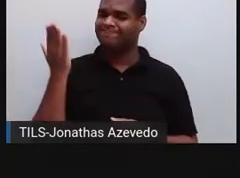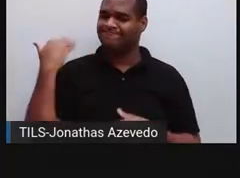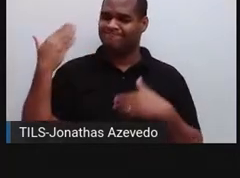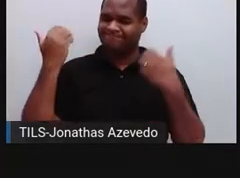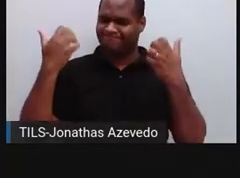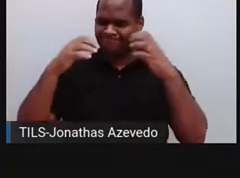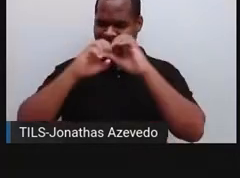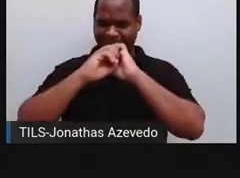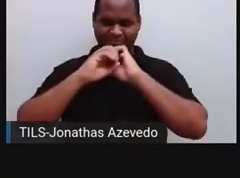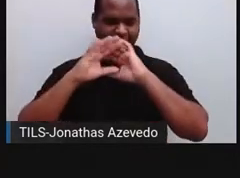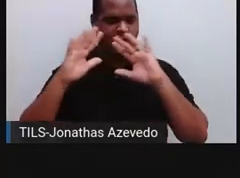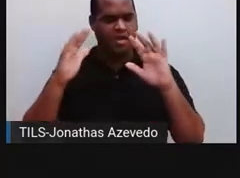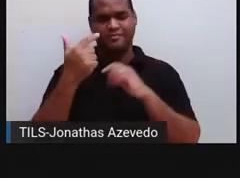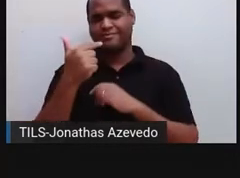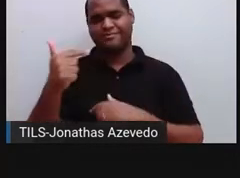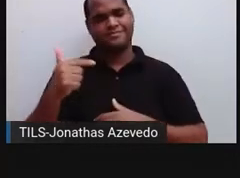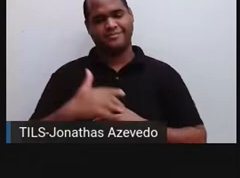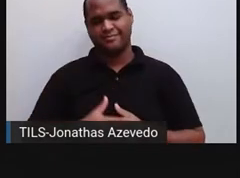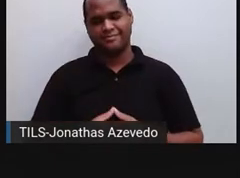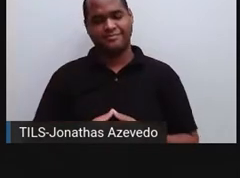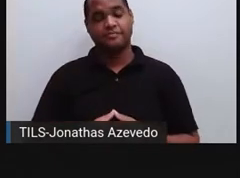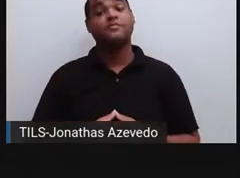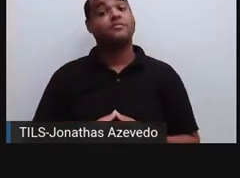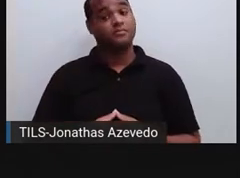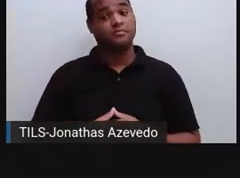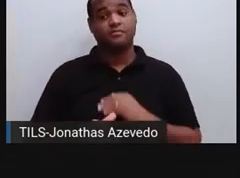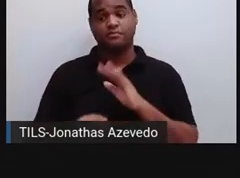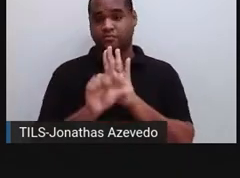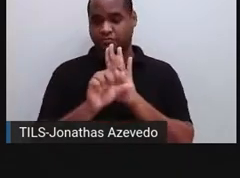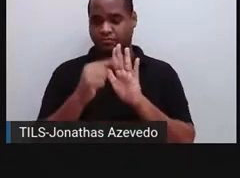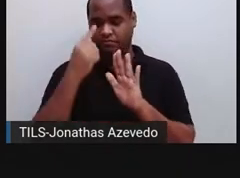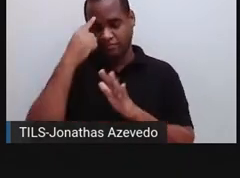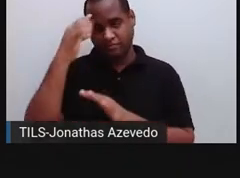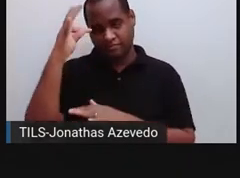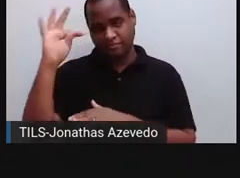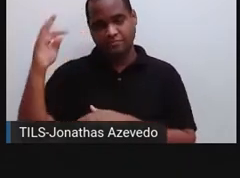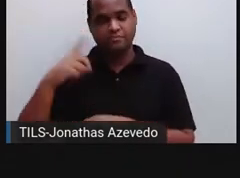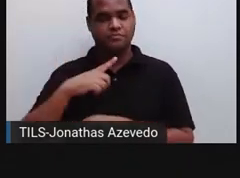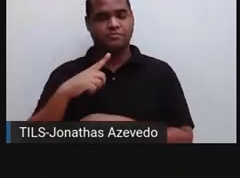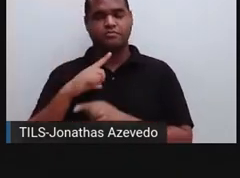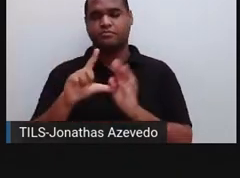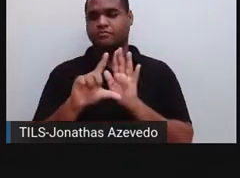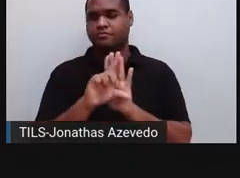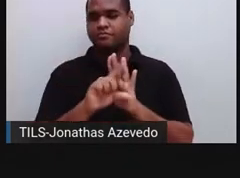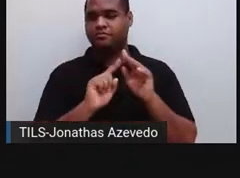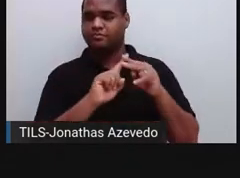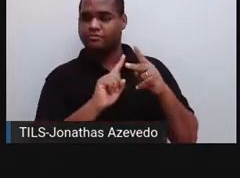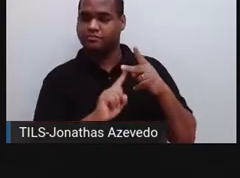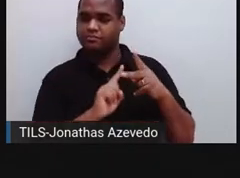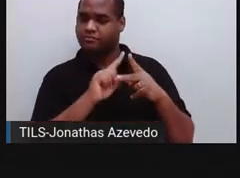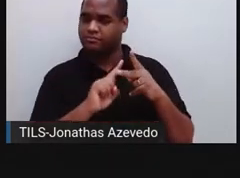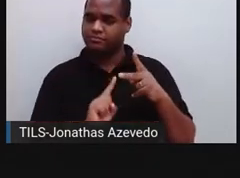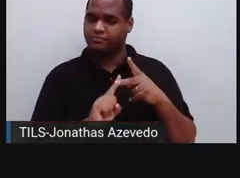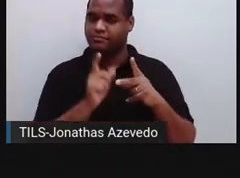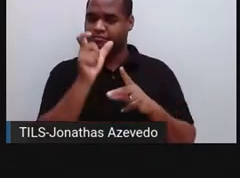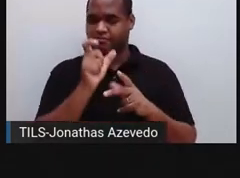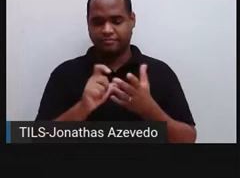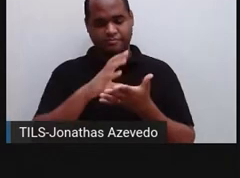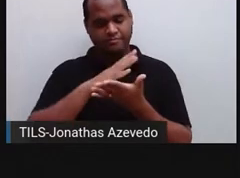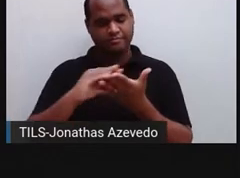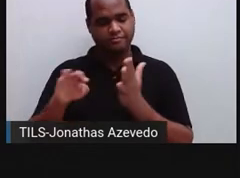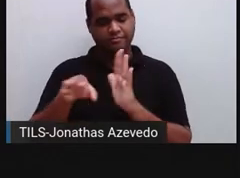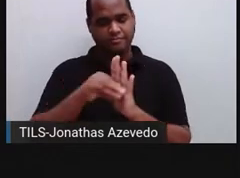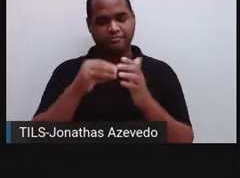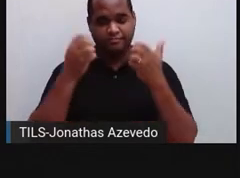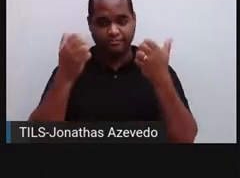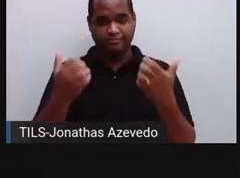tão claro assim para ele. E a segunda teoria, a segunda lei, que é a lei da transmissão dos caracteres adquiridos, diz